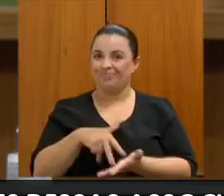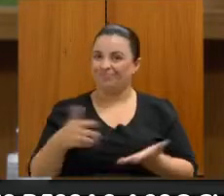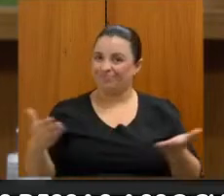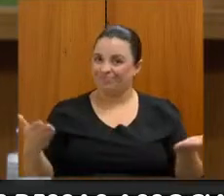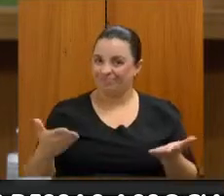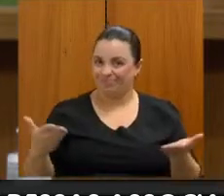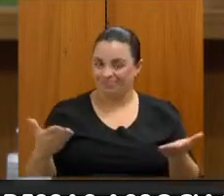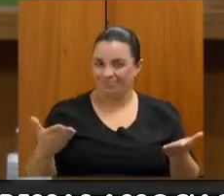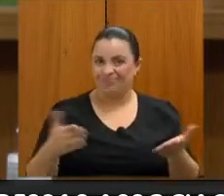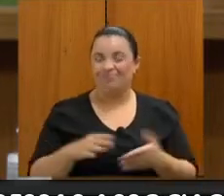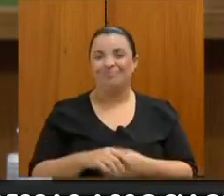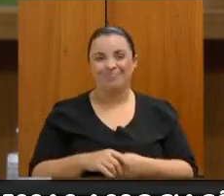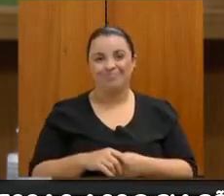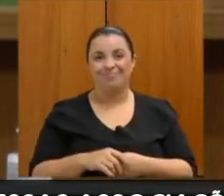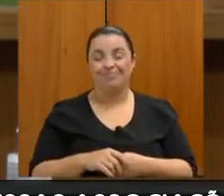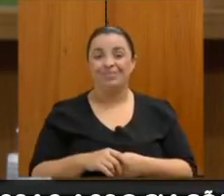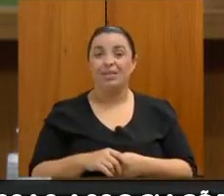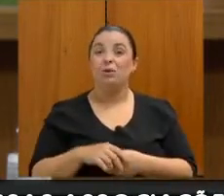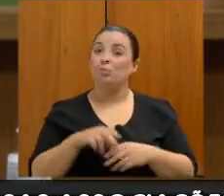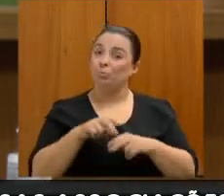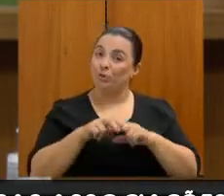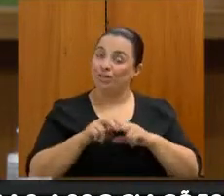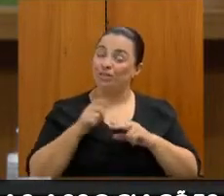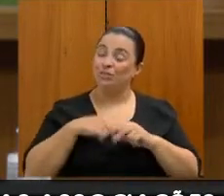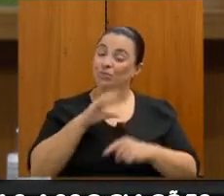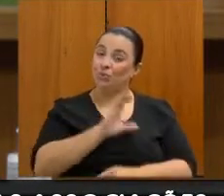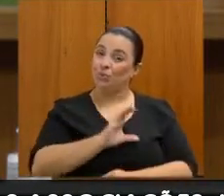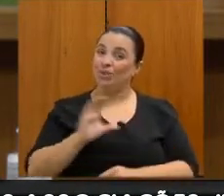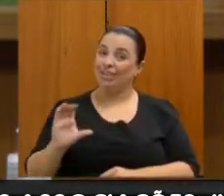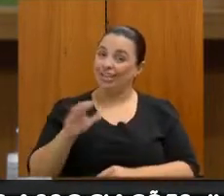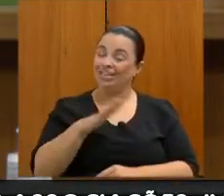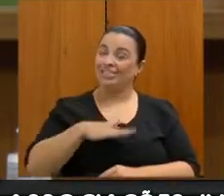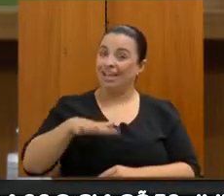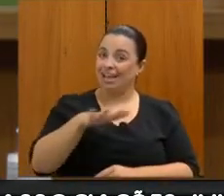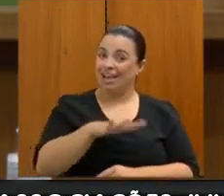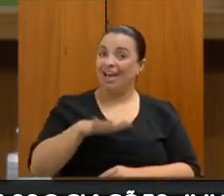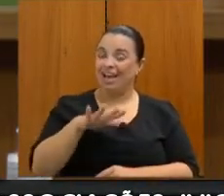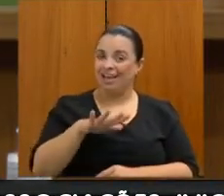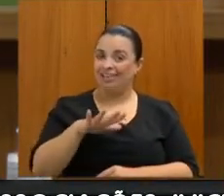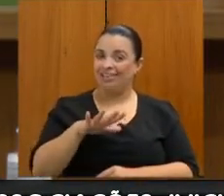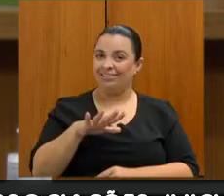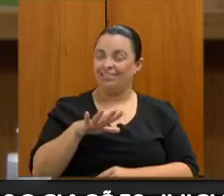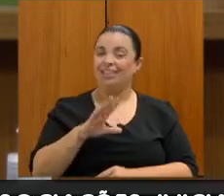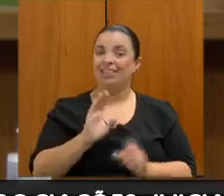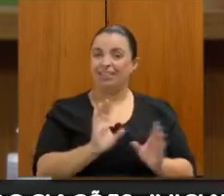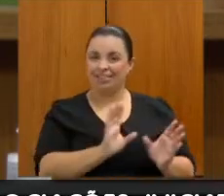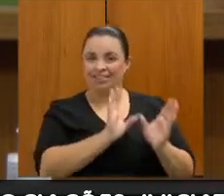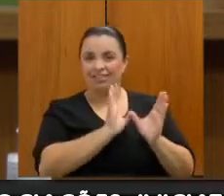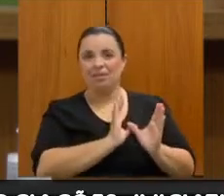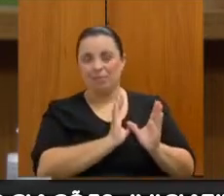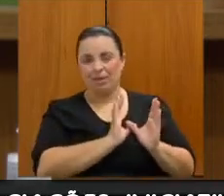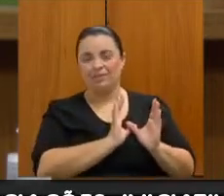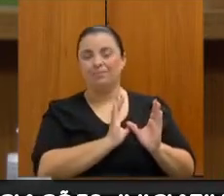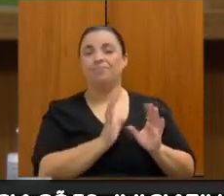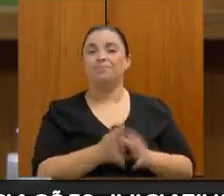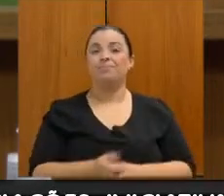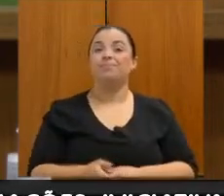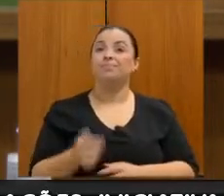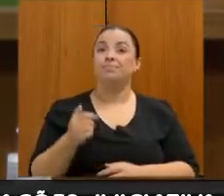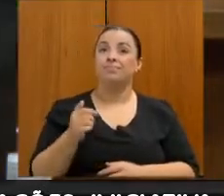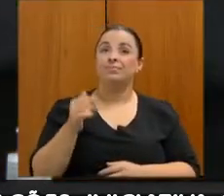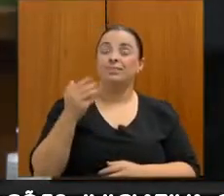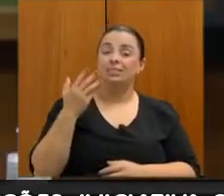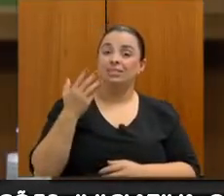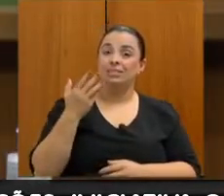um pouco porque eu coordeno essa área de trabalho dentro da Federação das APAI. Como o professor